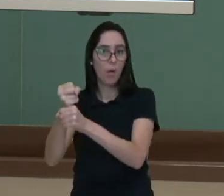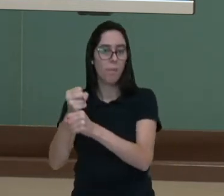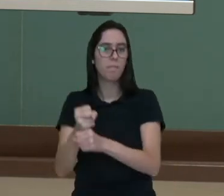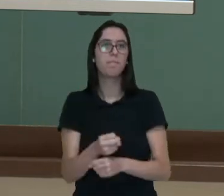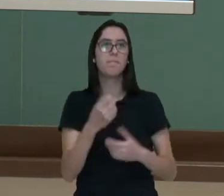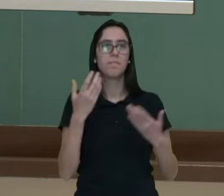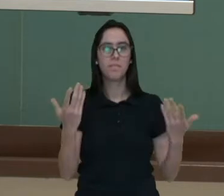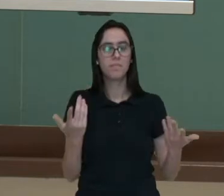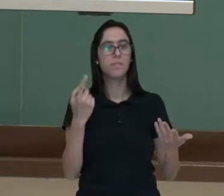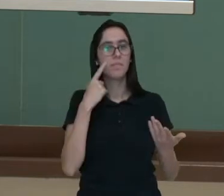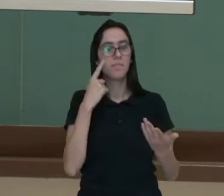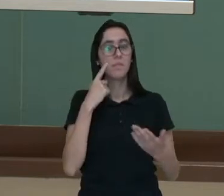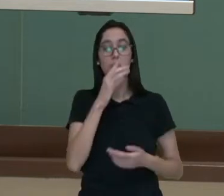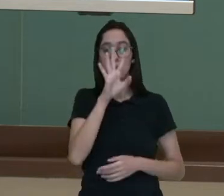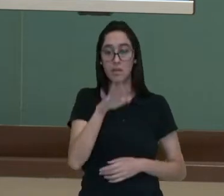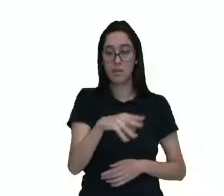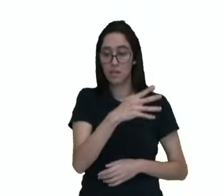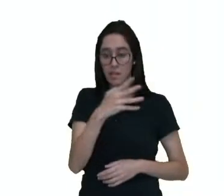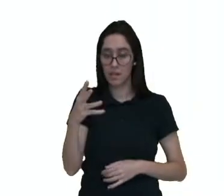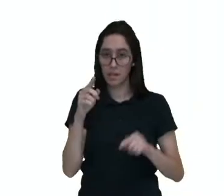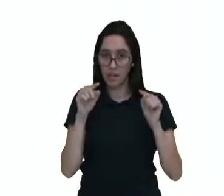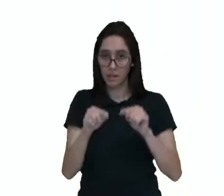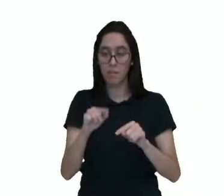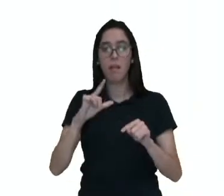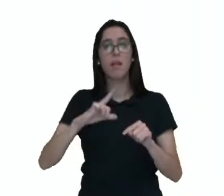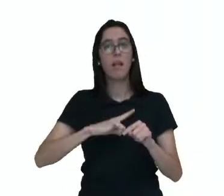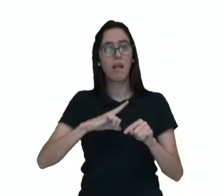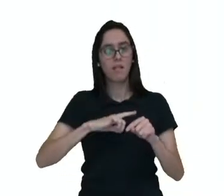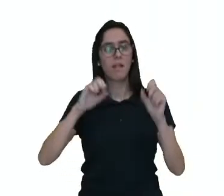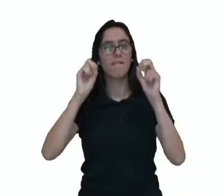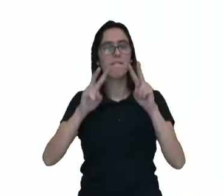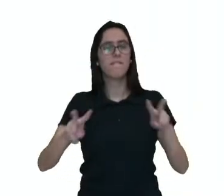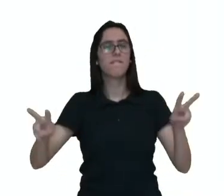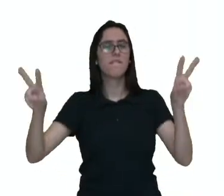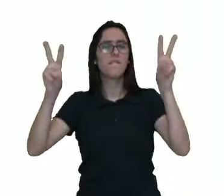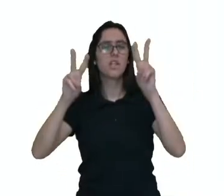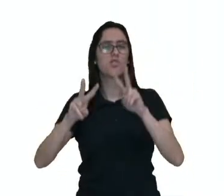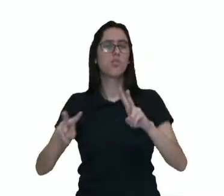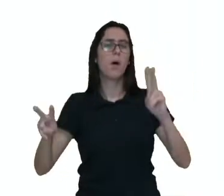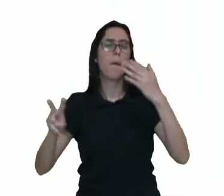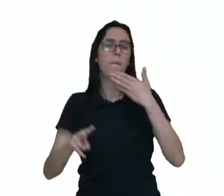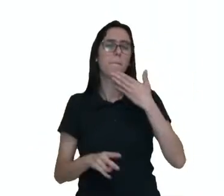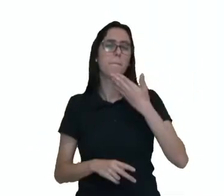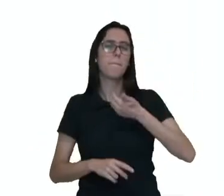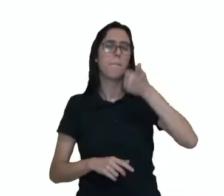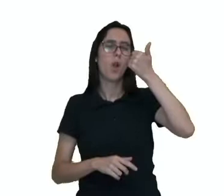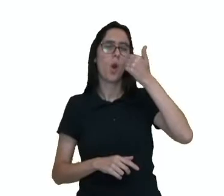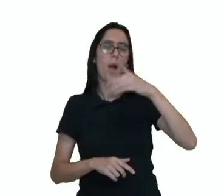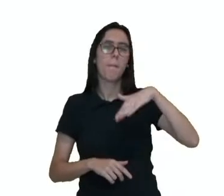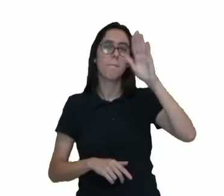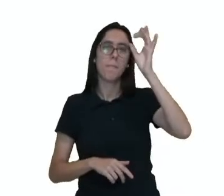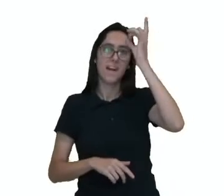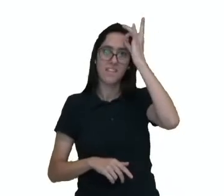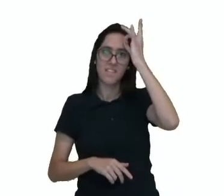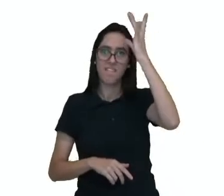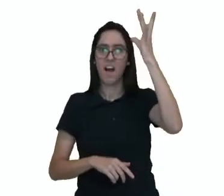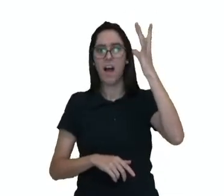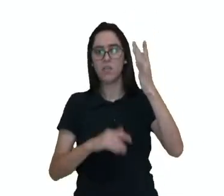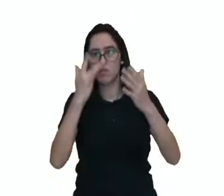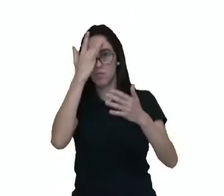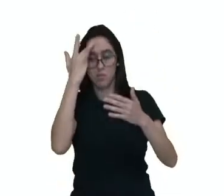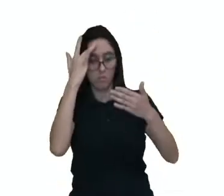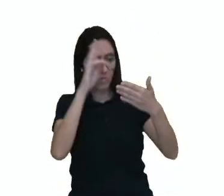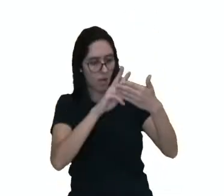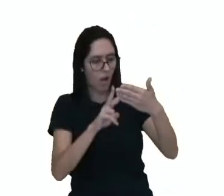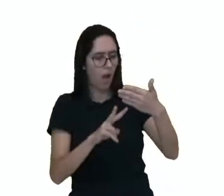toda, né, a tabela, ela traz essas ideias visuais, essas informações para ficar mais fácil para o leitor, para a pessoa que está